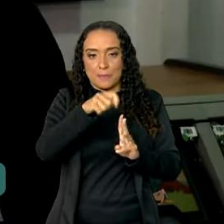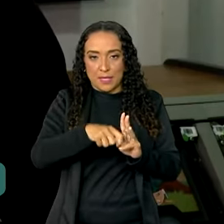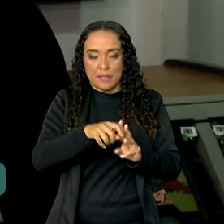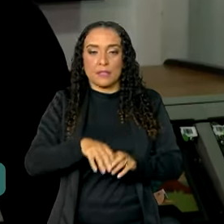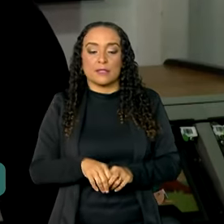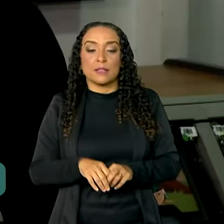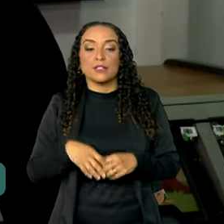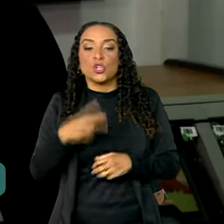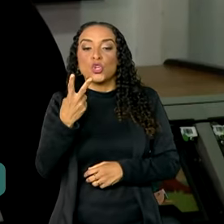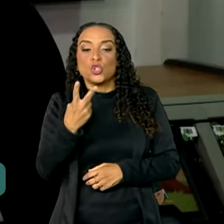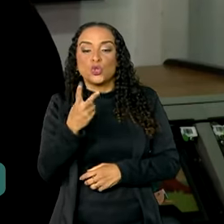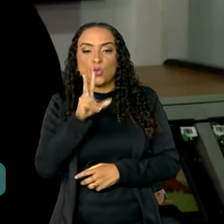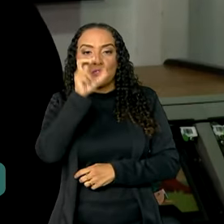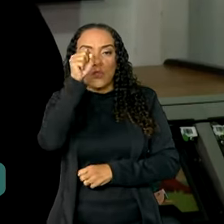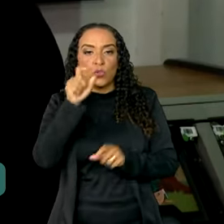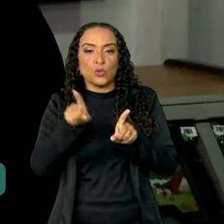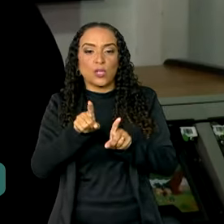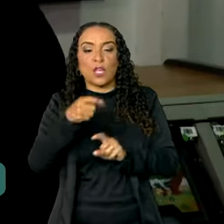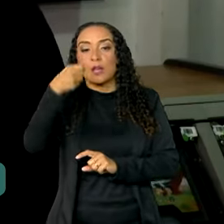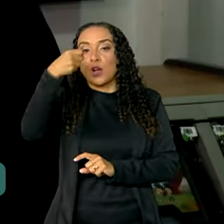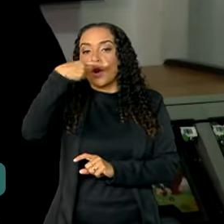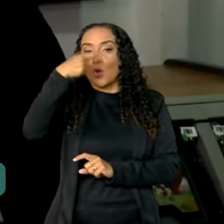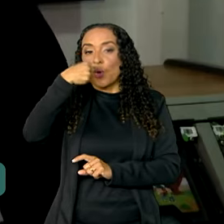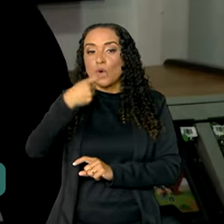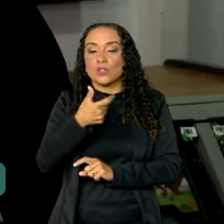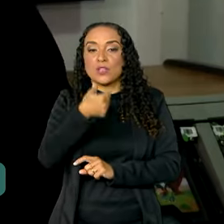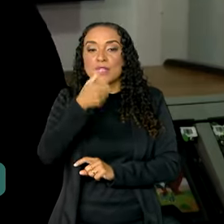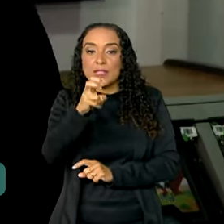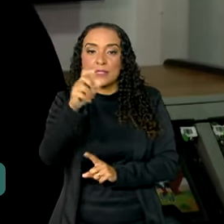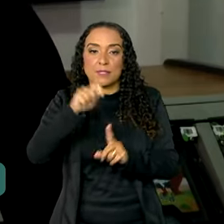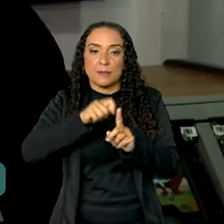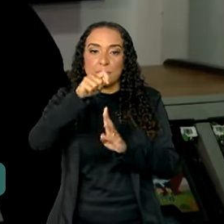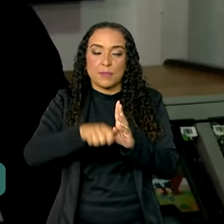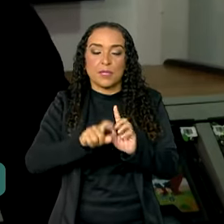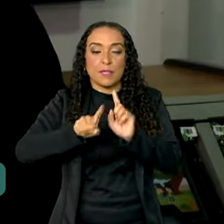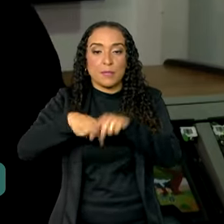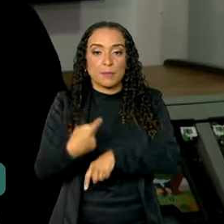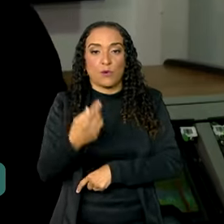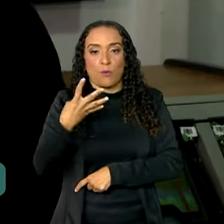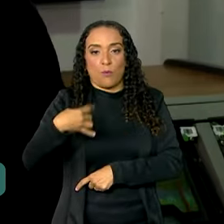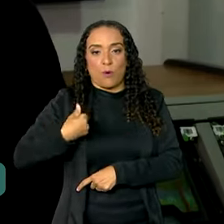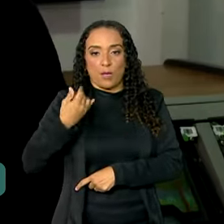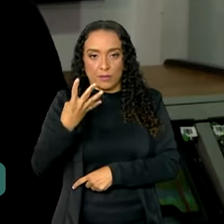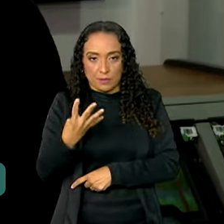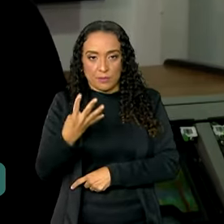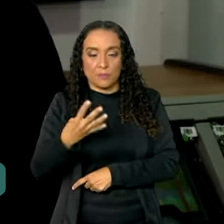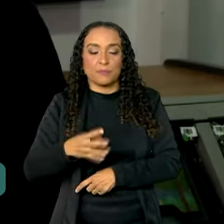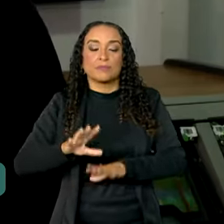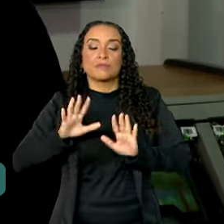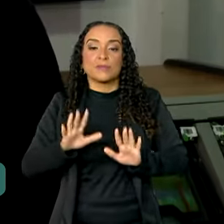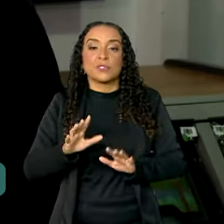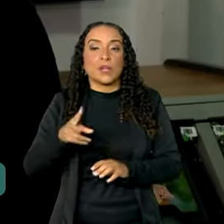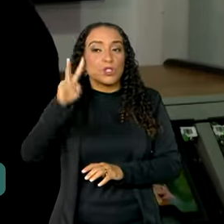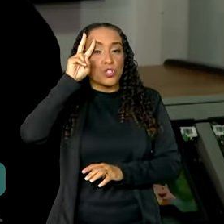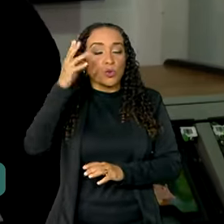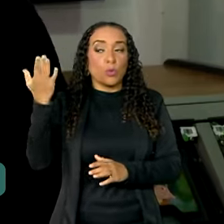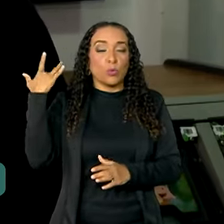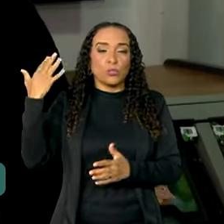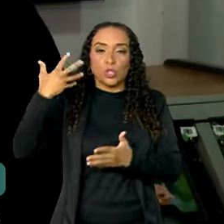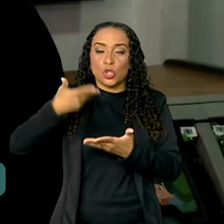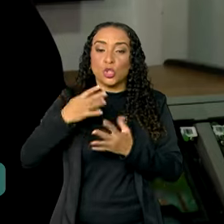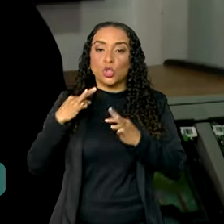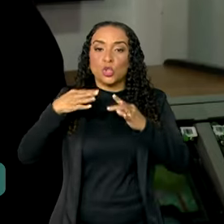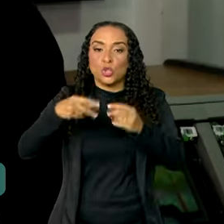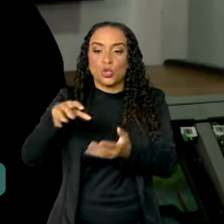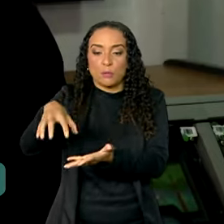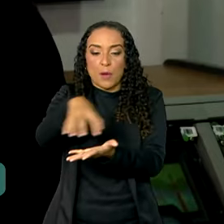e duas de reforço da dose em gotas aos 15 meses e aos quatro anos de idade. Desde segunda-feira, todas as